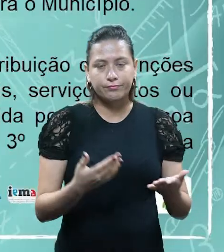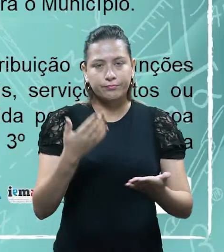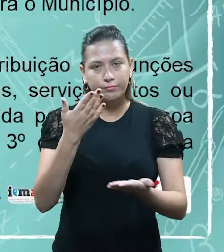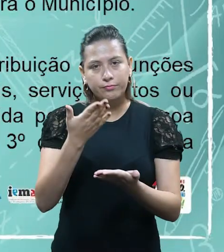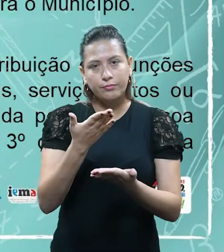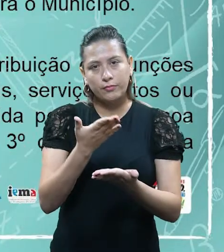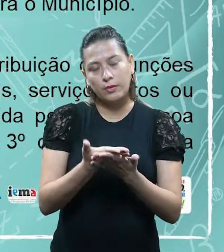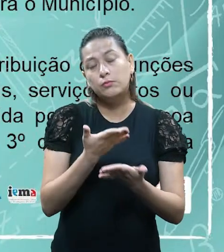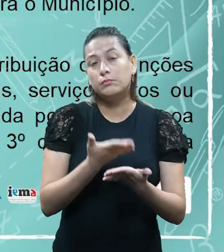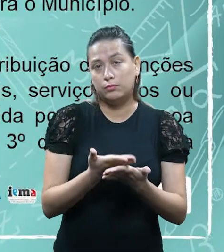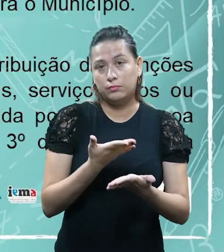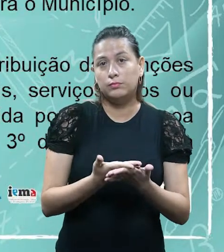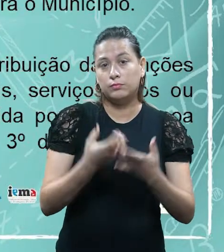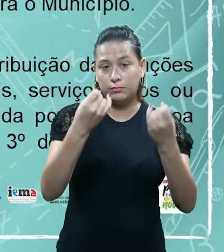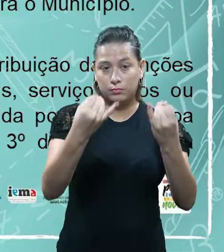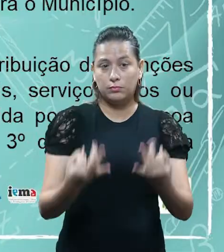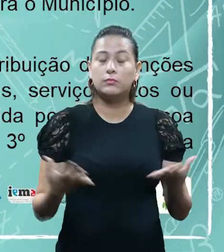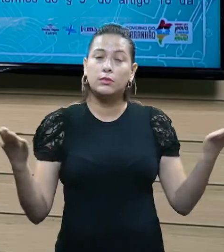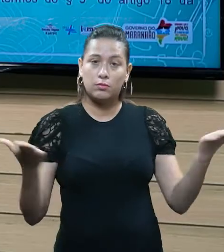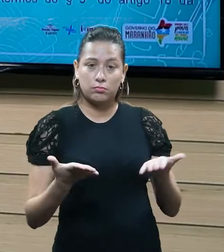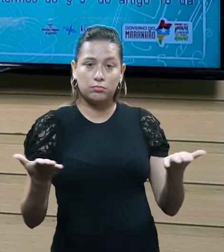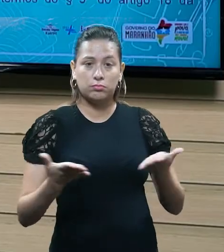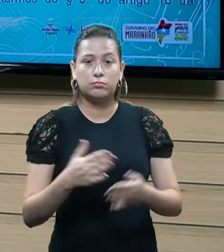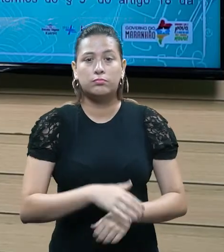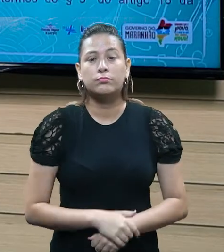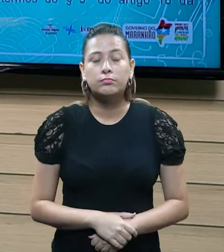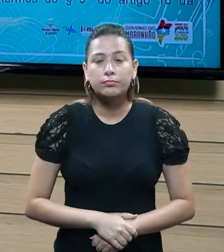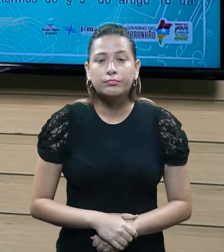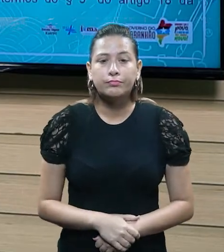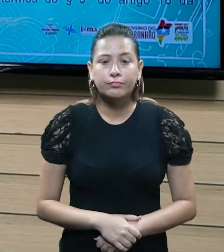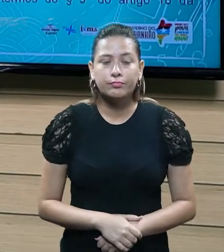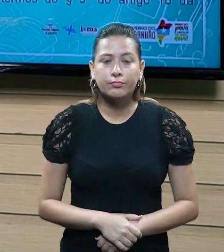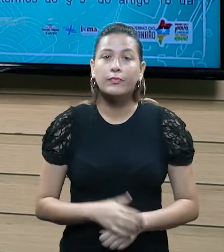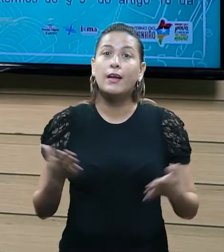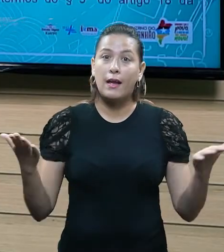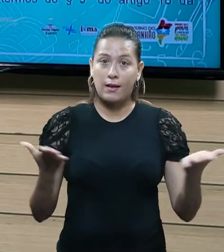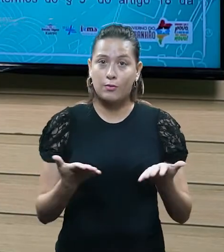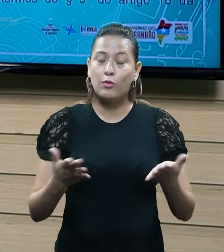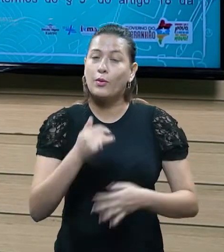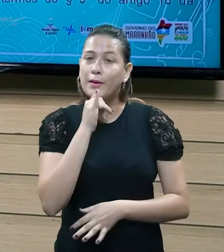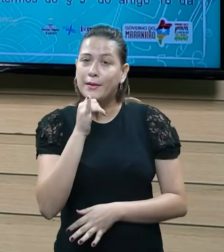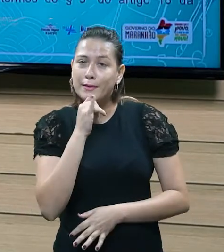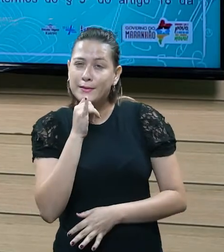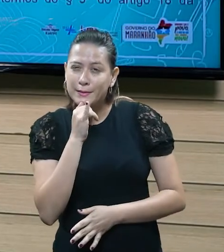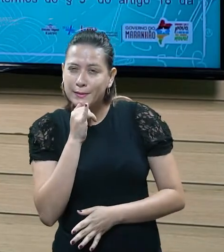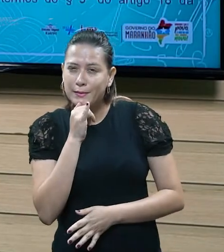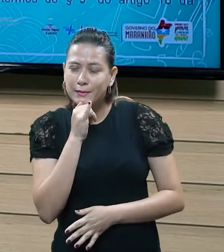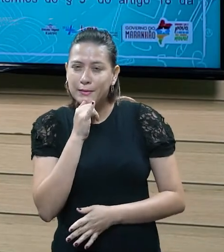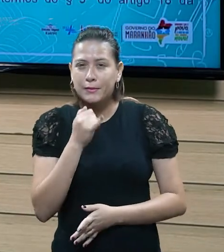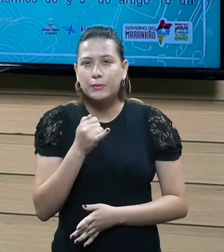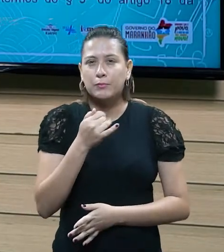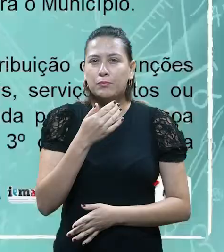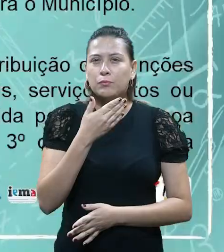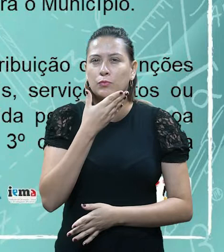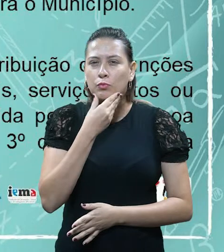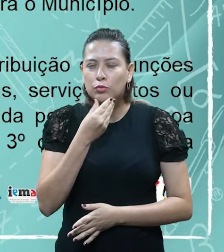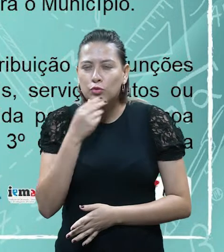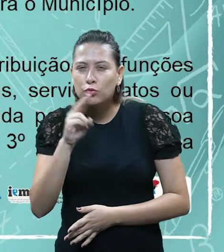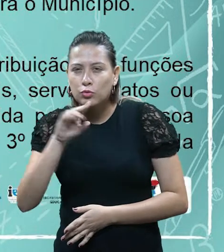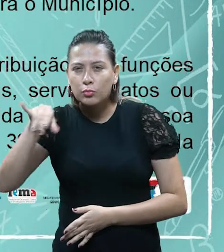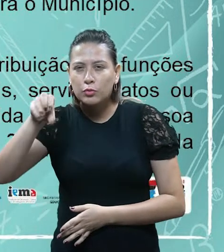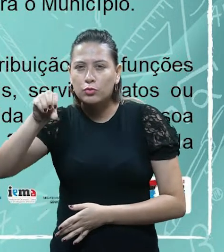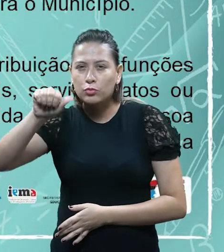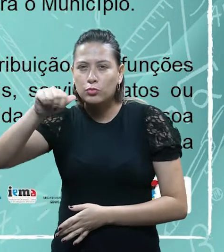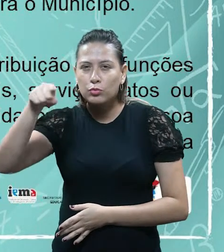né, aqui a gente vai exemplificar bastante, a vai utilizar Joãozinho nesses exemplos para vocês, né, compreenderem melhor. A